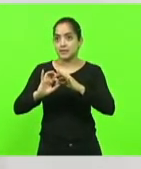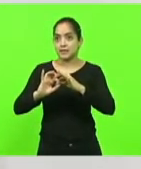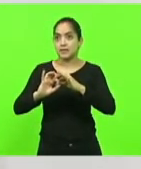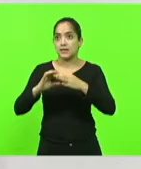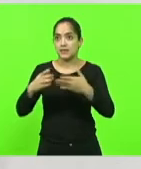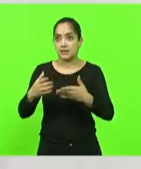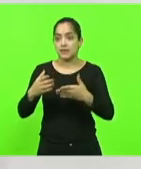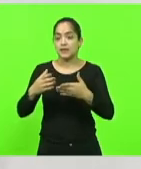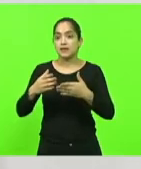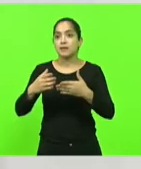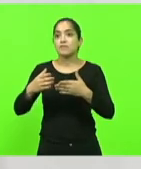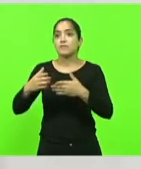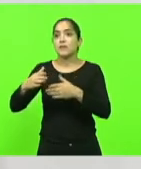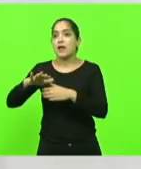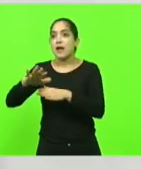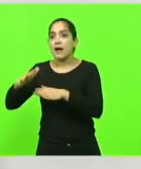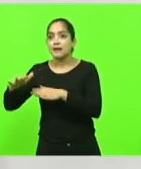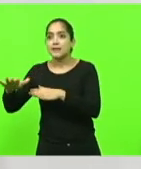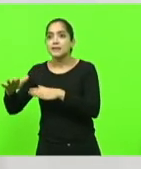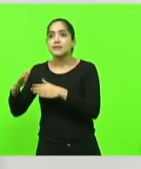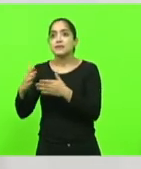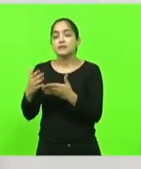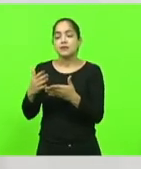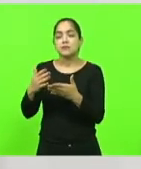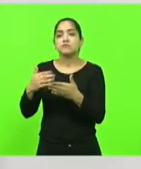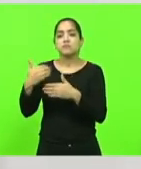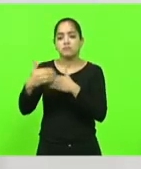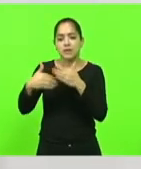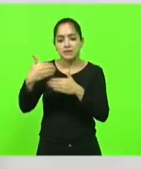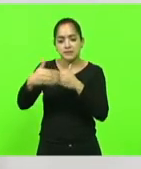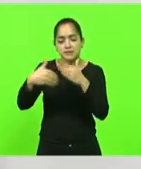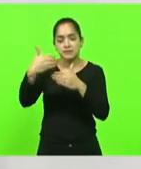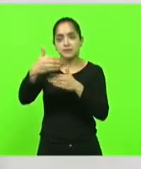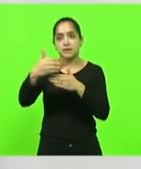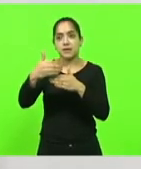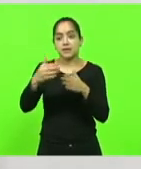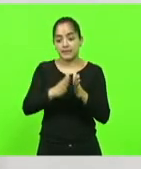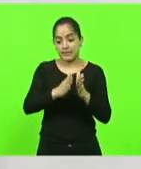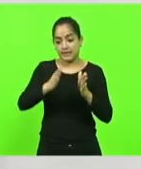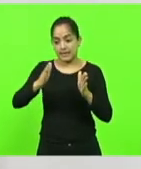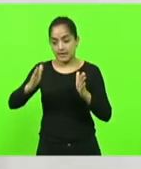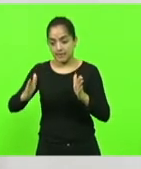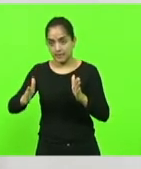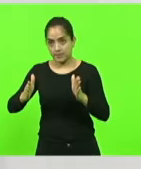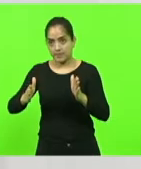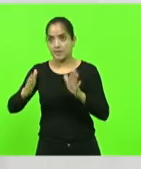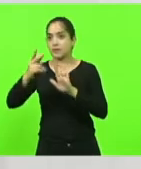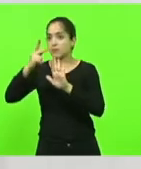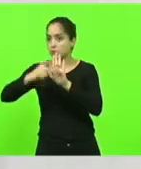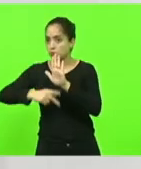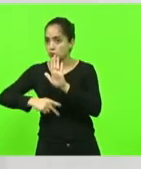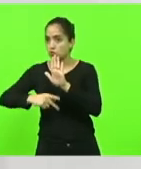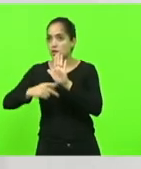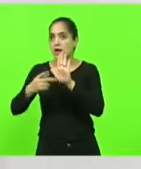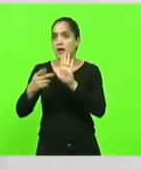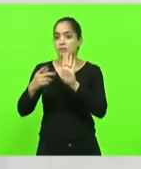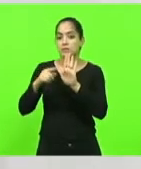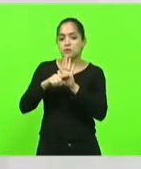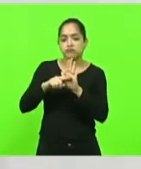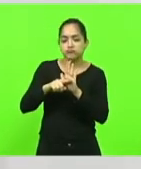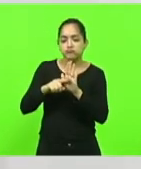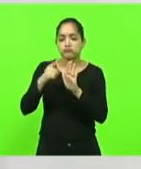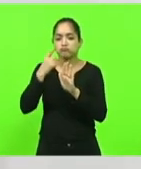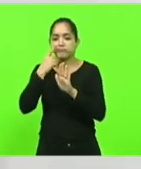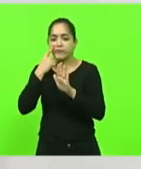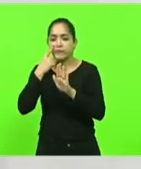região da ilha, e ela já está avançando aí na primeira etapa, que é termos o projeto. Sondagem, a medição da lâmina d